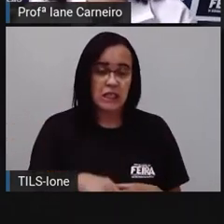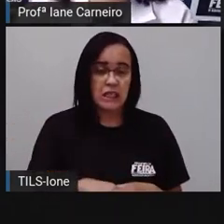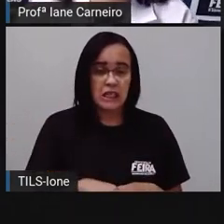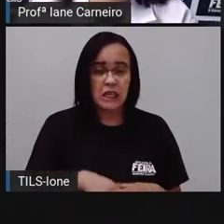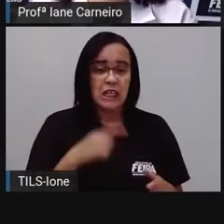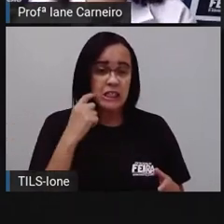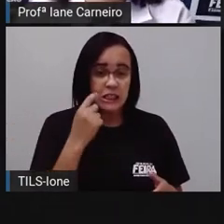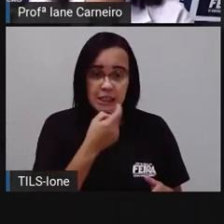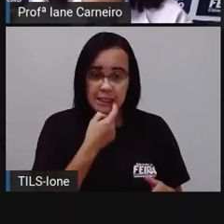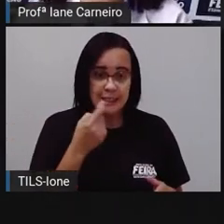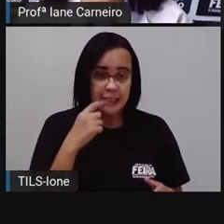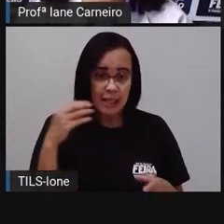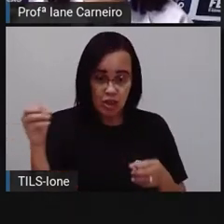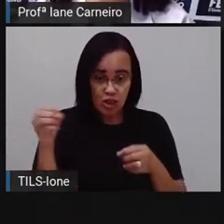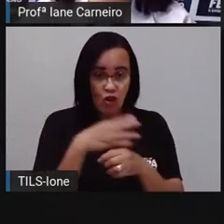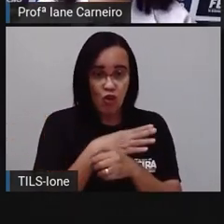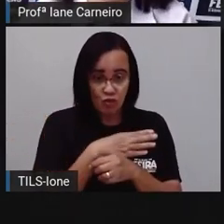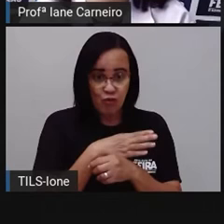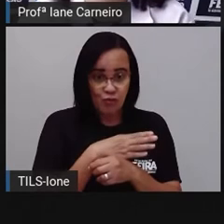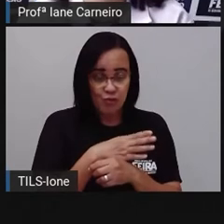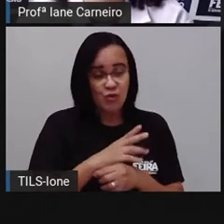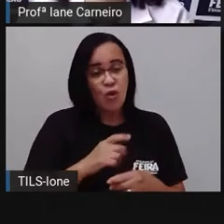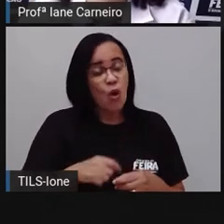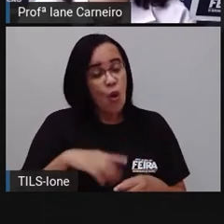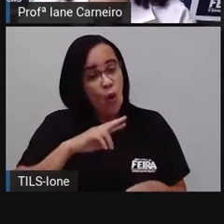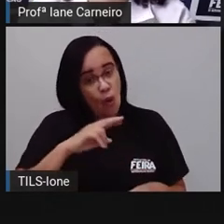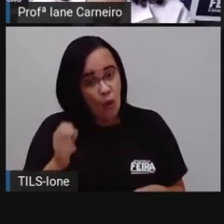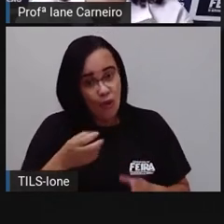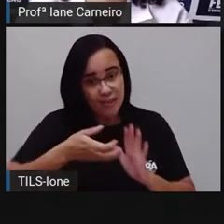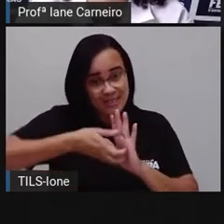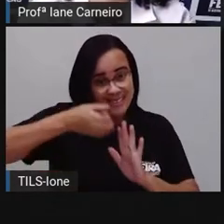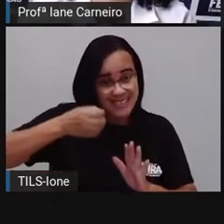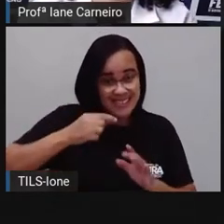Quem aí já tem janelinha nos dentinhos?